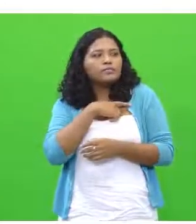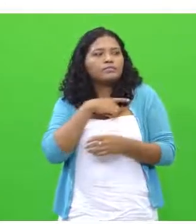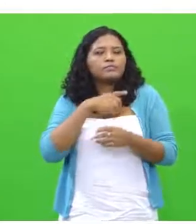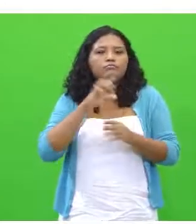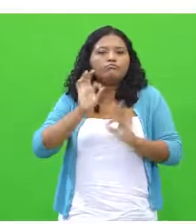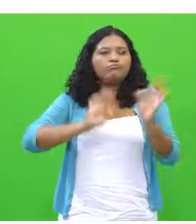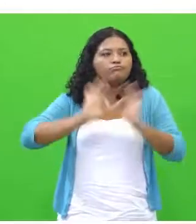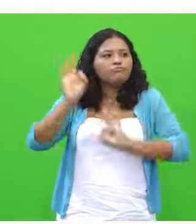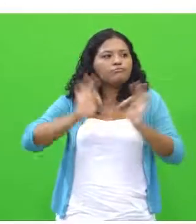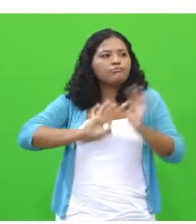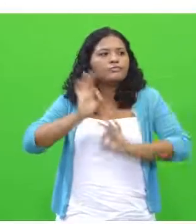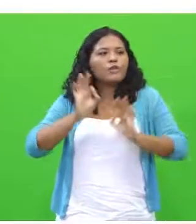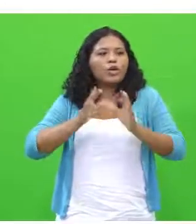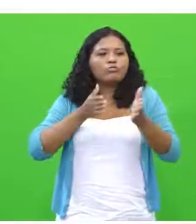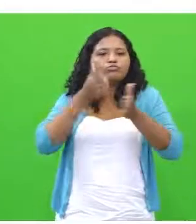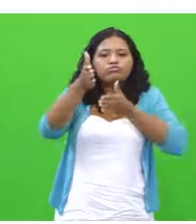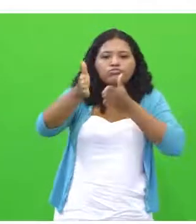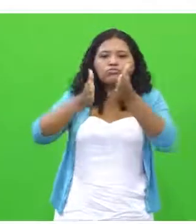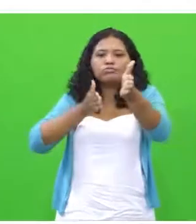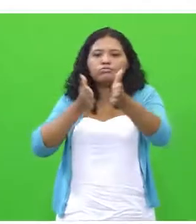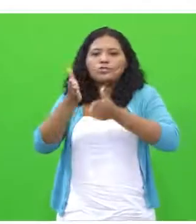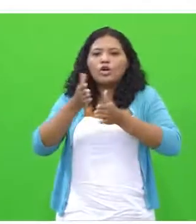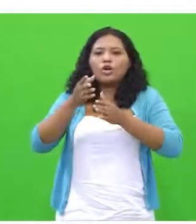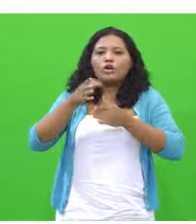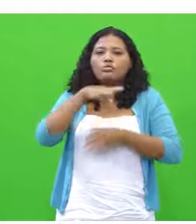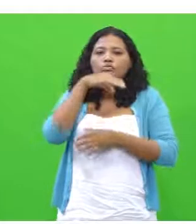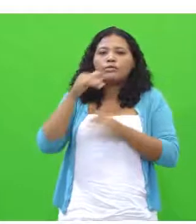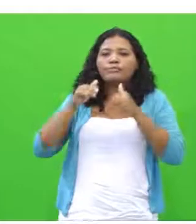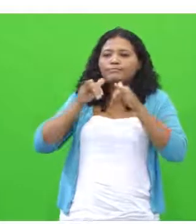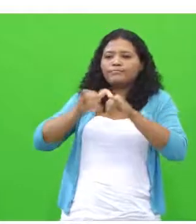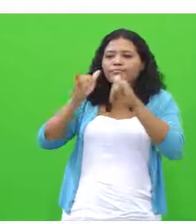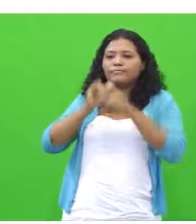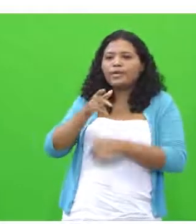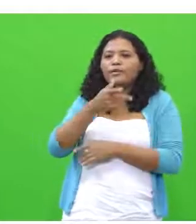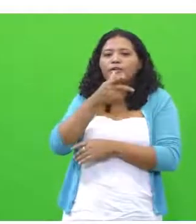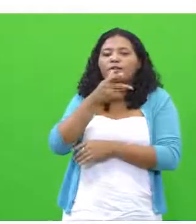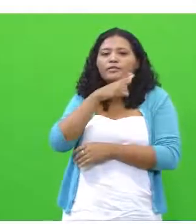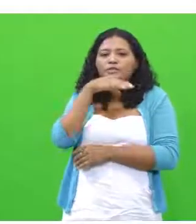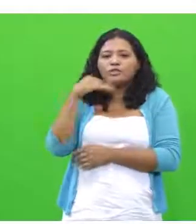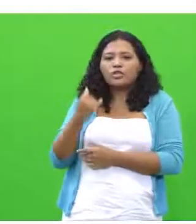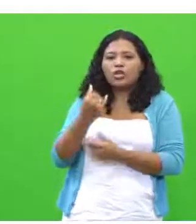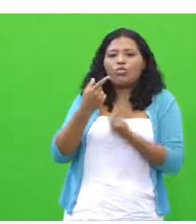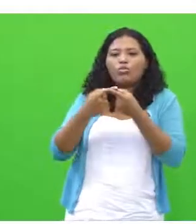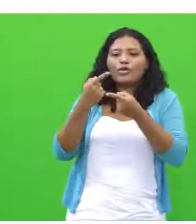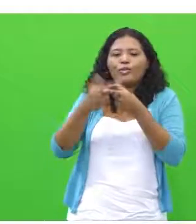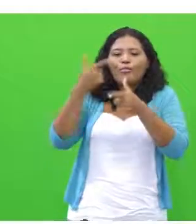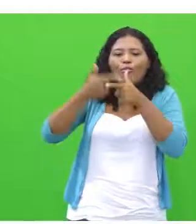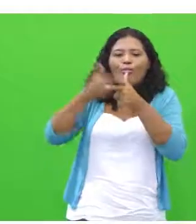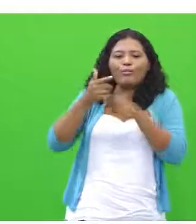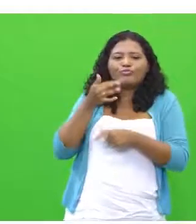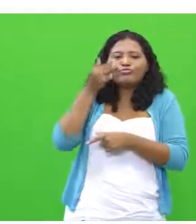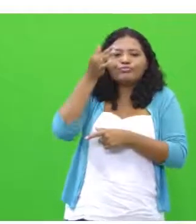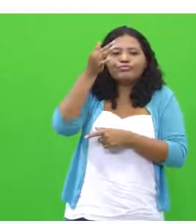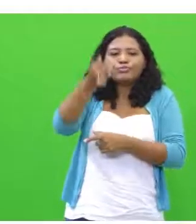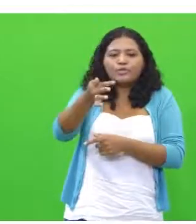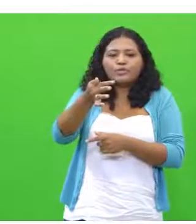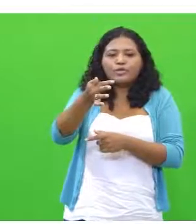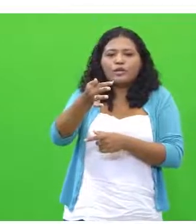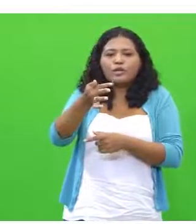de campanhas publicitárias voltadas às crianças, pois do contrário, elas podem ser prejudicadas em sua